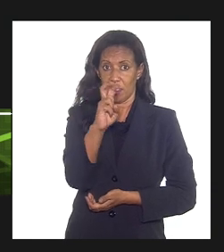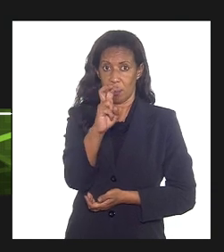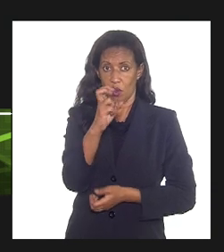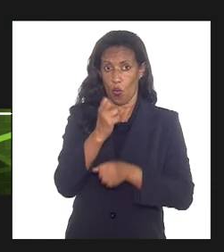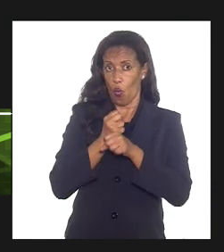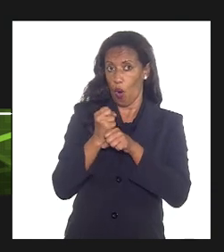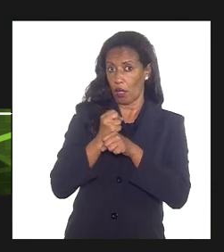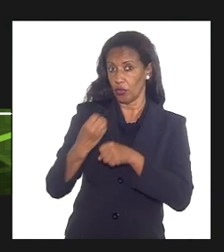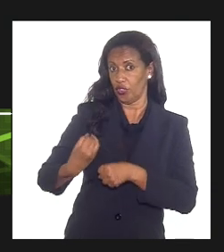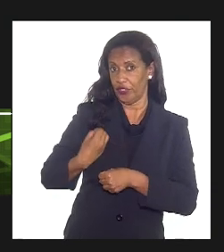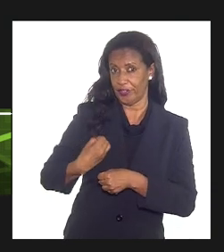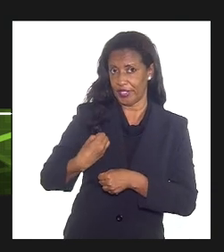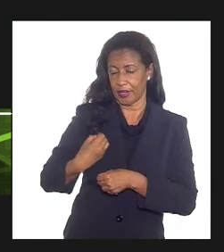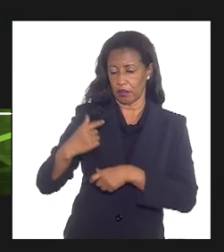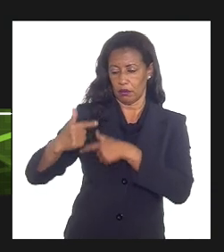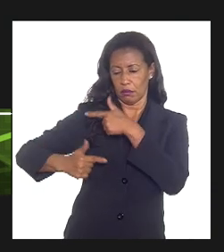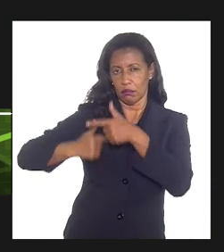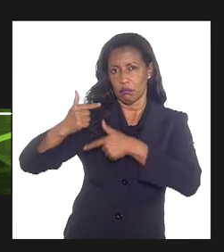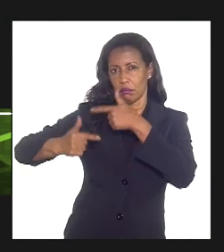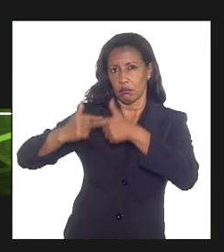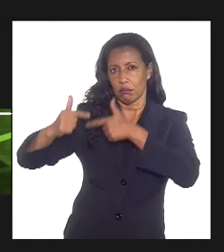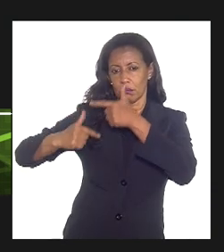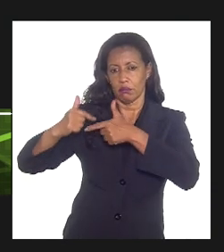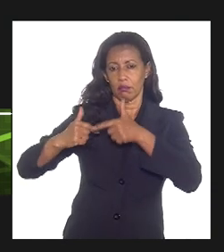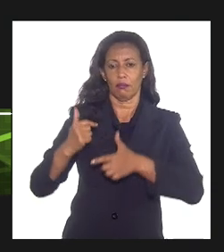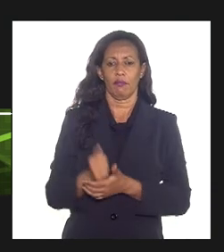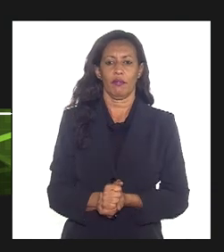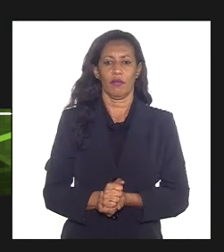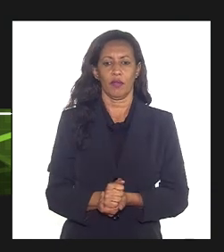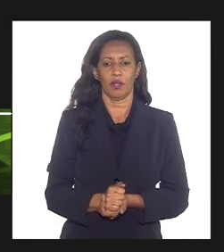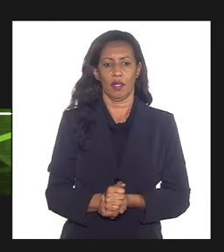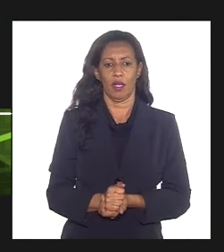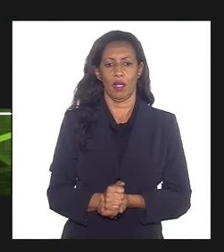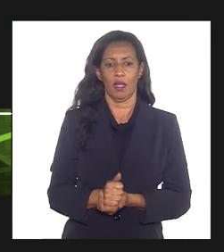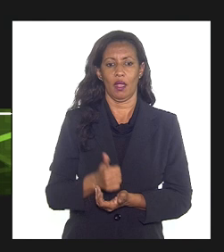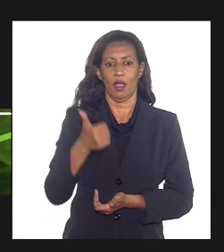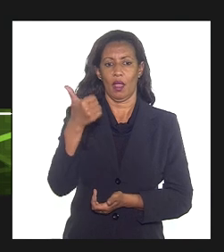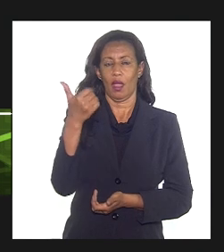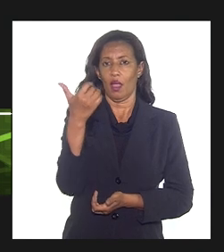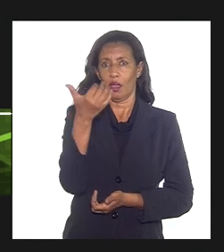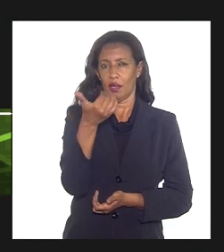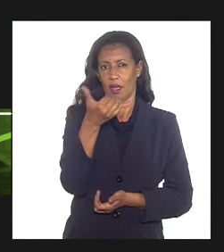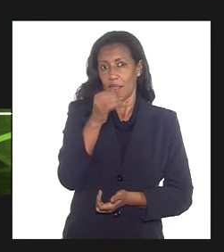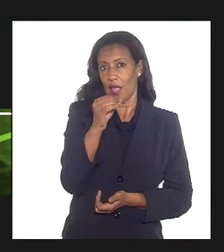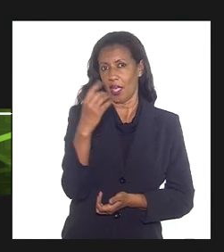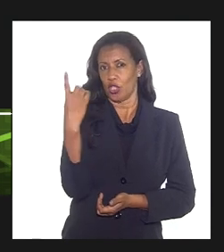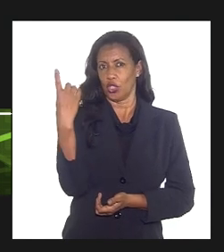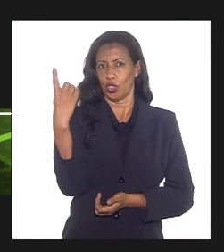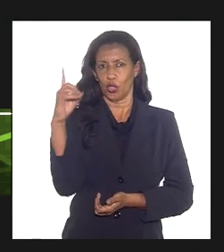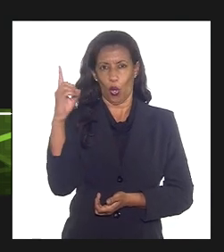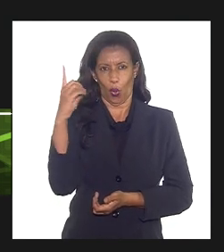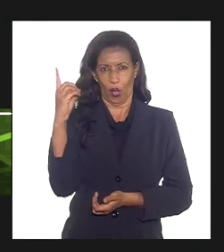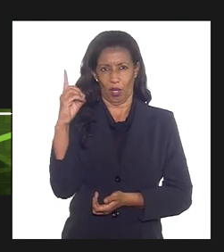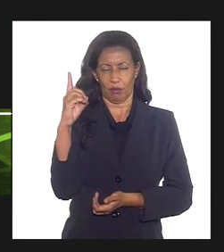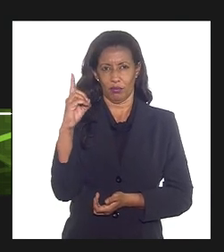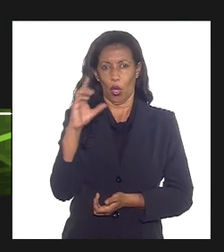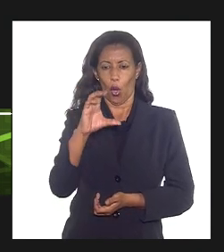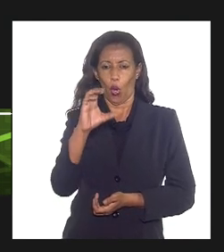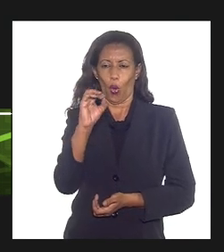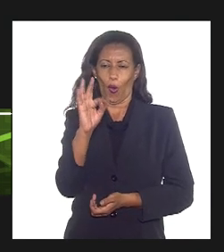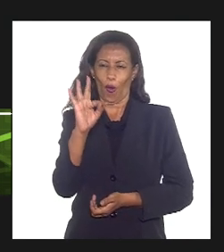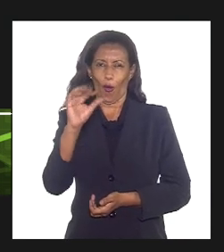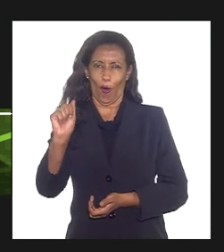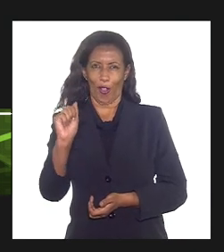seja, 100 trimestres, nós teríamos, nesse exemplo, 10 dólares de cota trimestral, nos 100 trimestres,